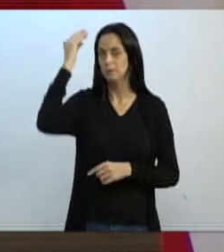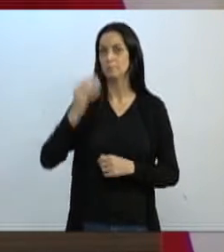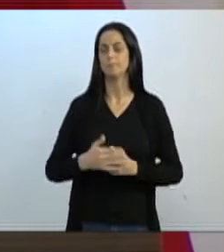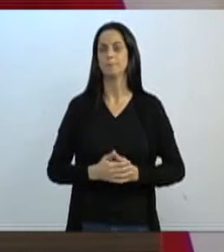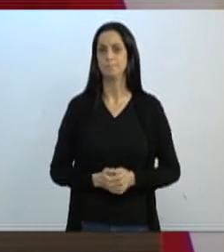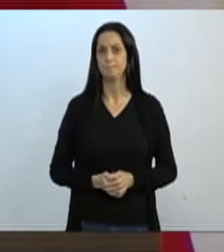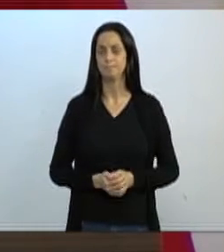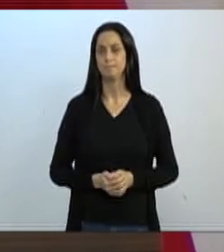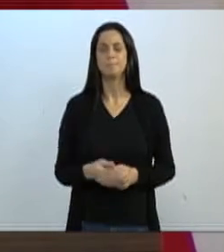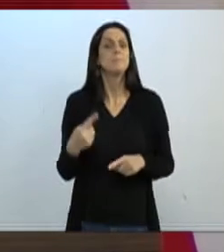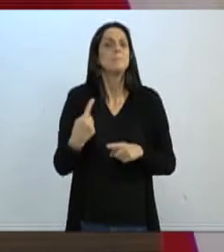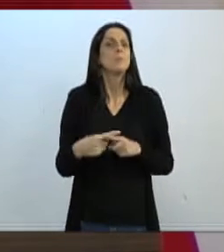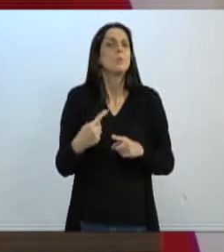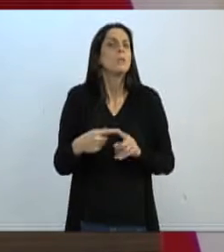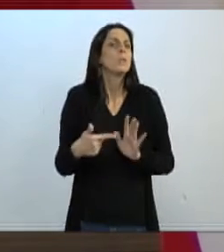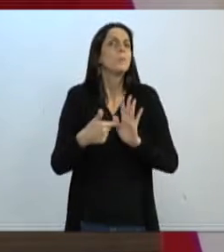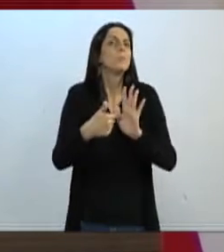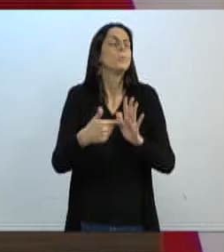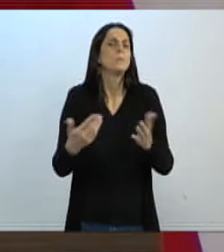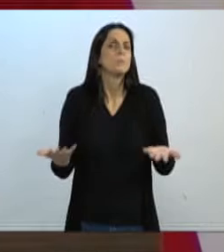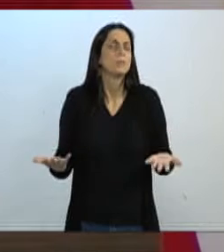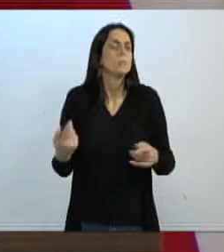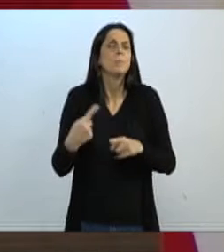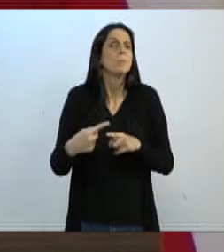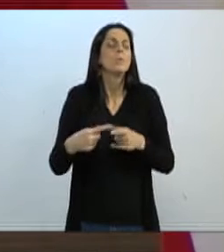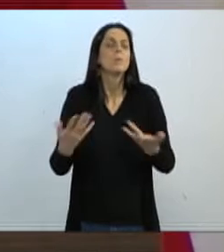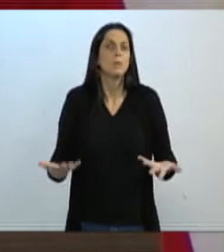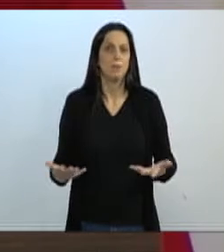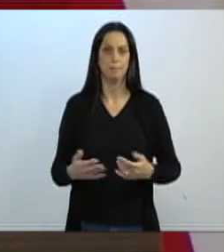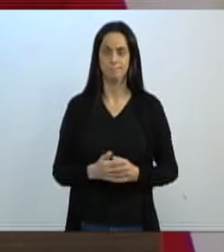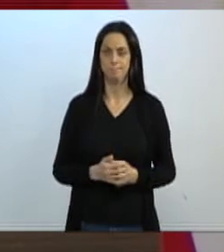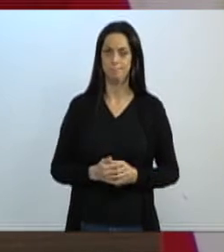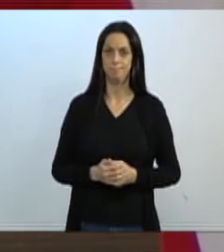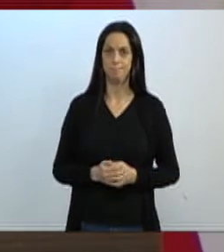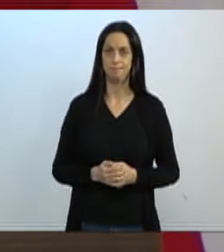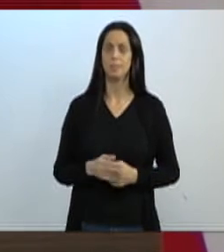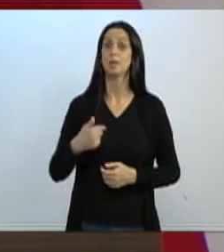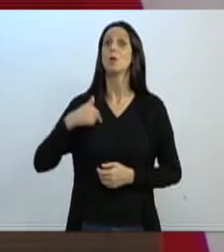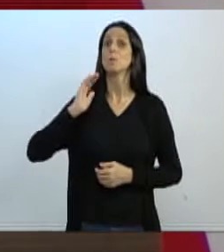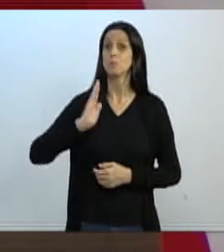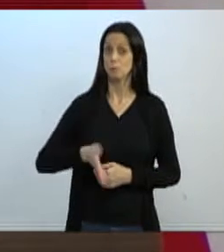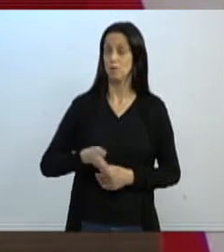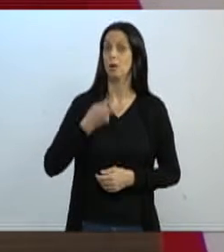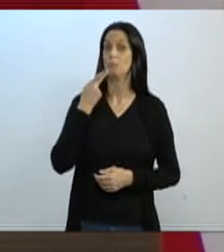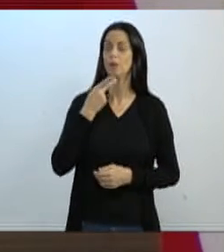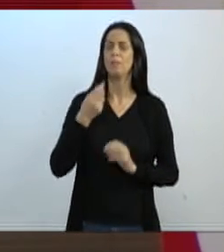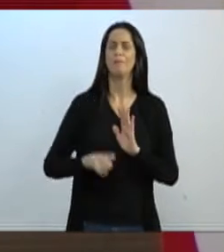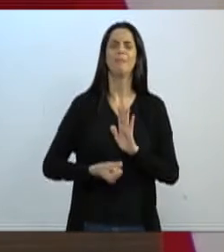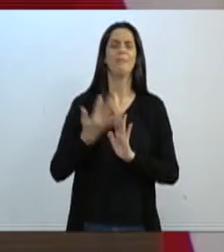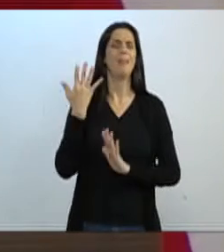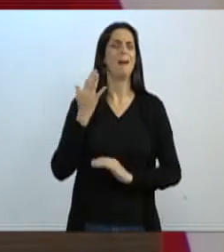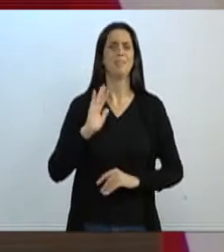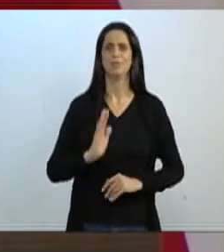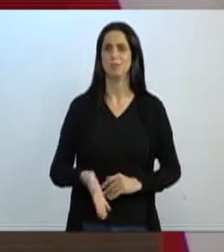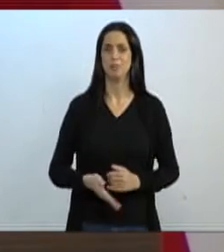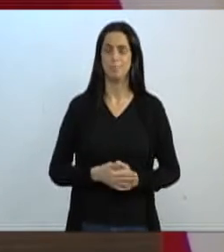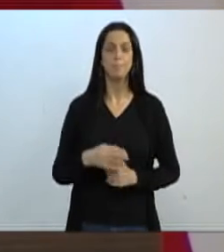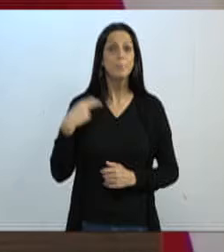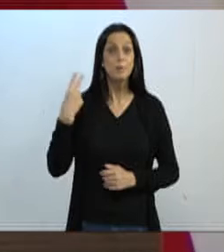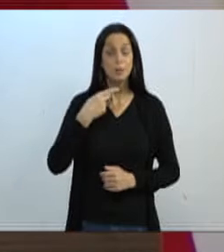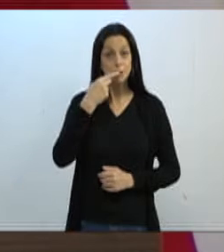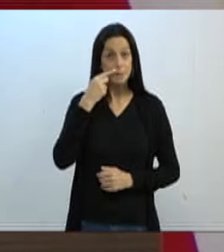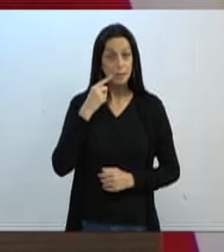Por que eu trouxe exclusivamente isso? Senhores, eu já falei algumas vezes aqui, inclusive, vereador Diego,